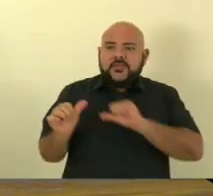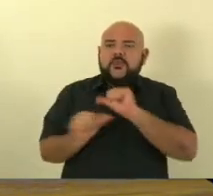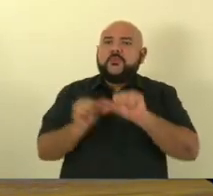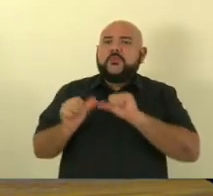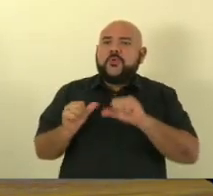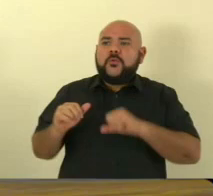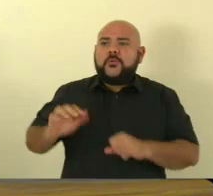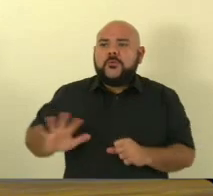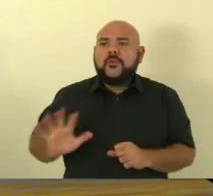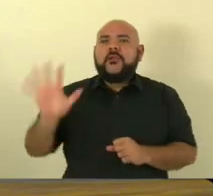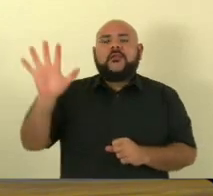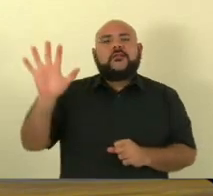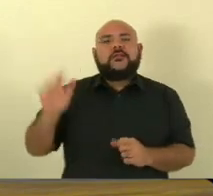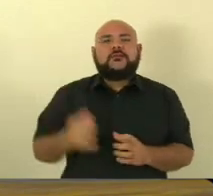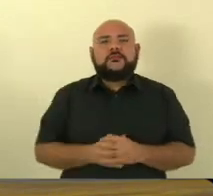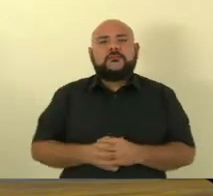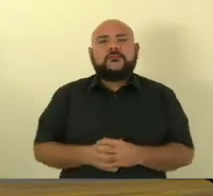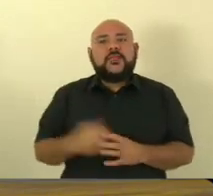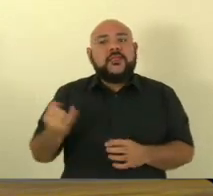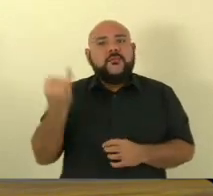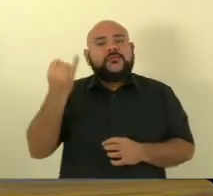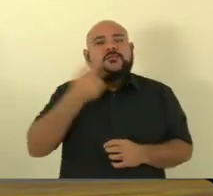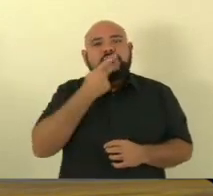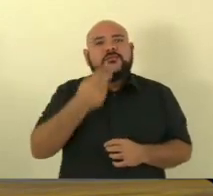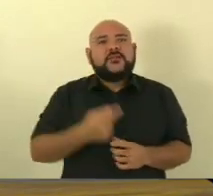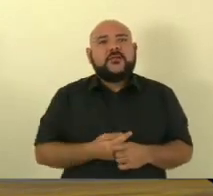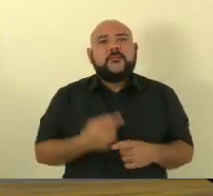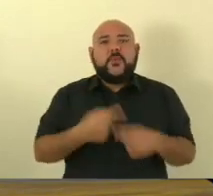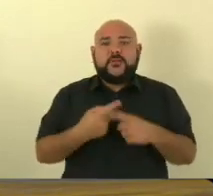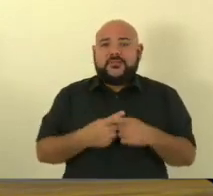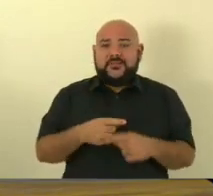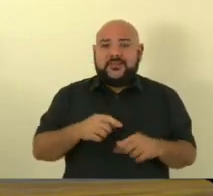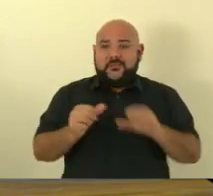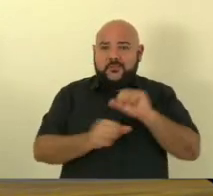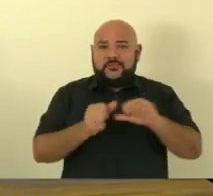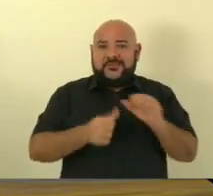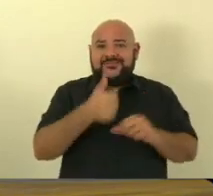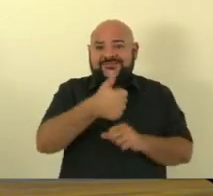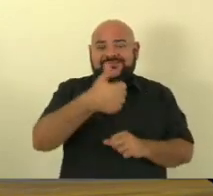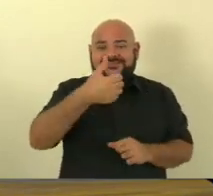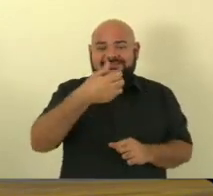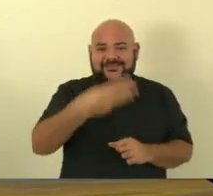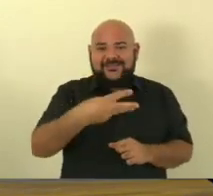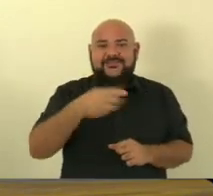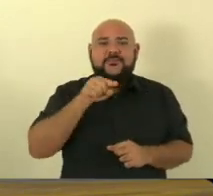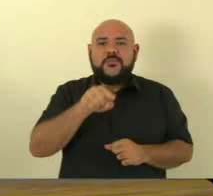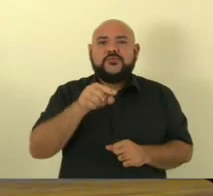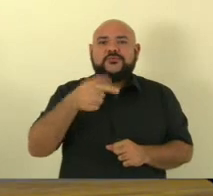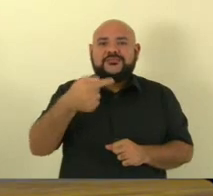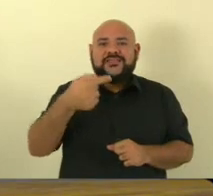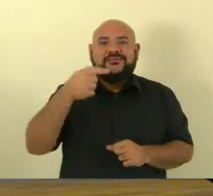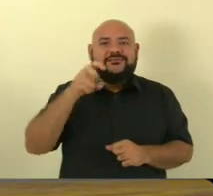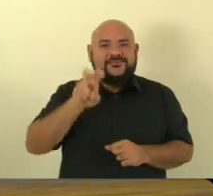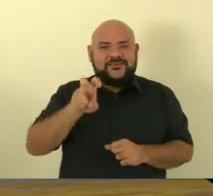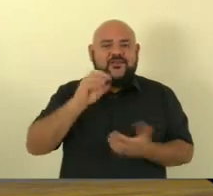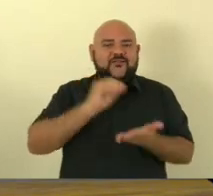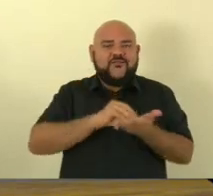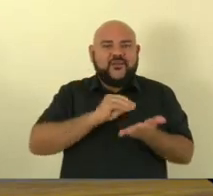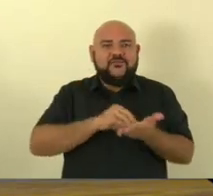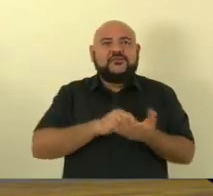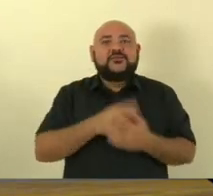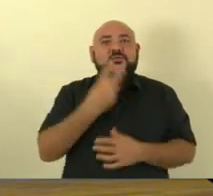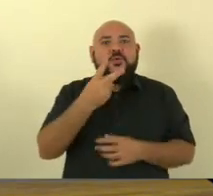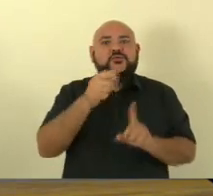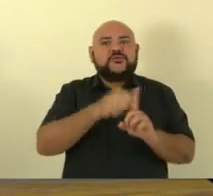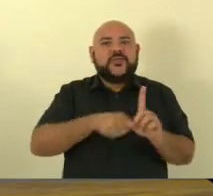dizer isso. Porque se ele eleva a taxa de juros para 13,75 faltando dois meses para a eleição do